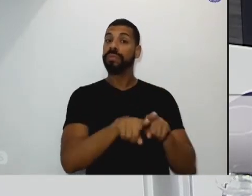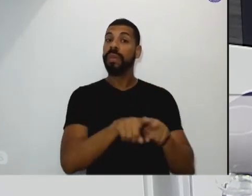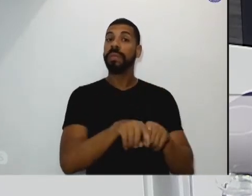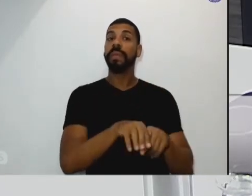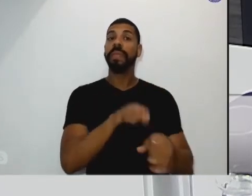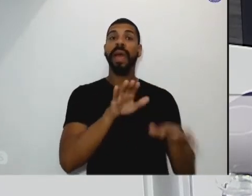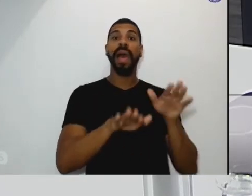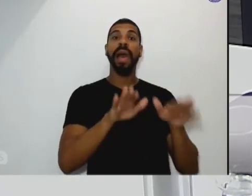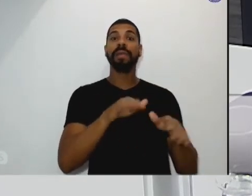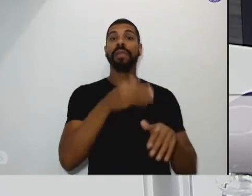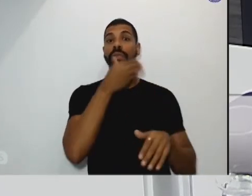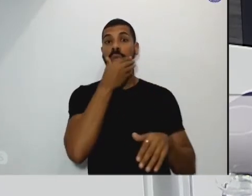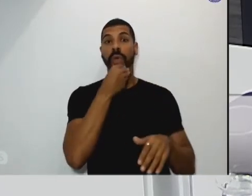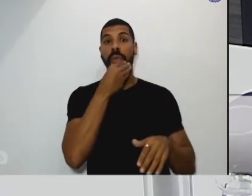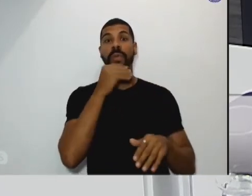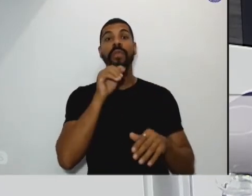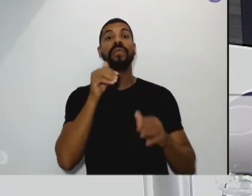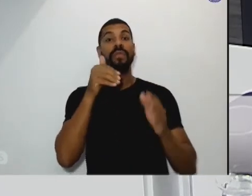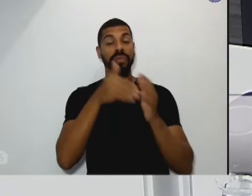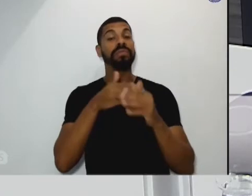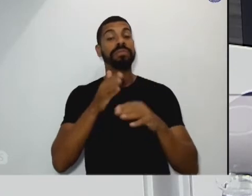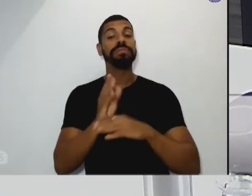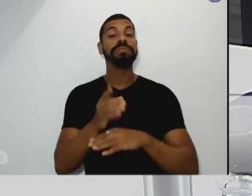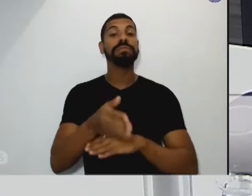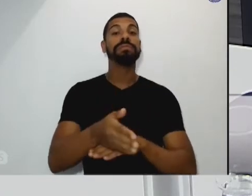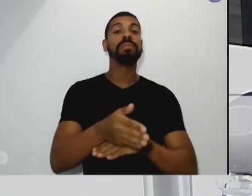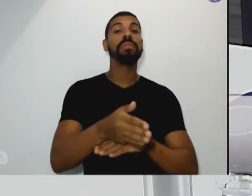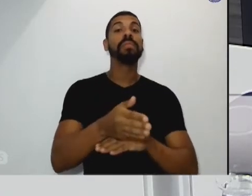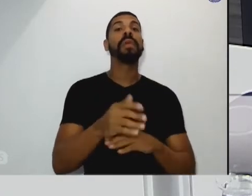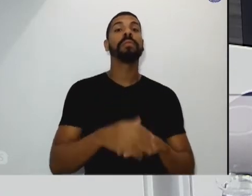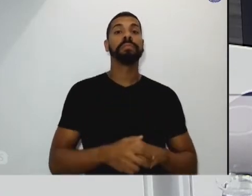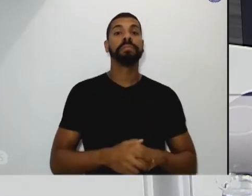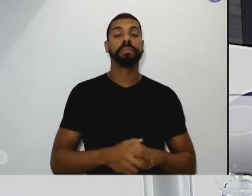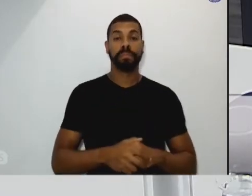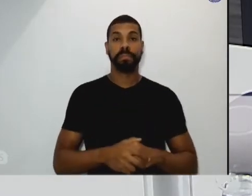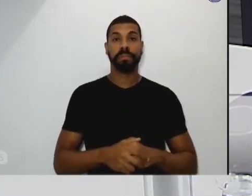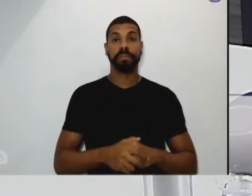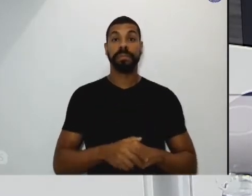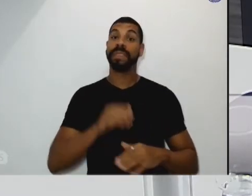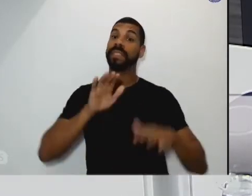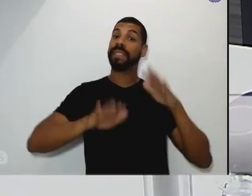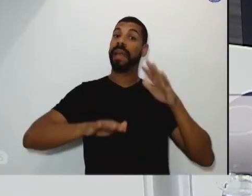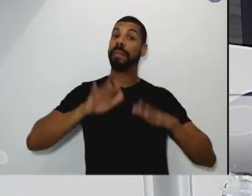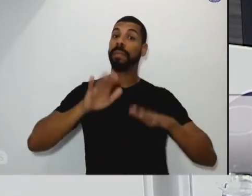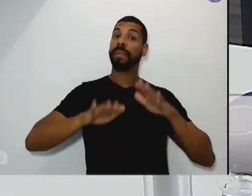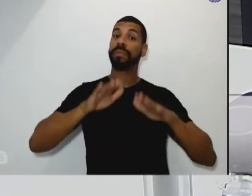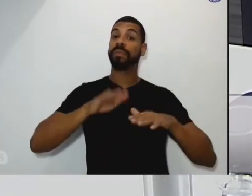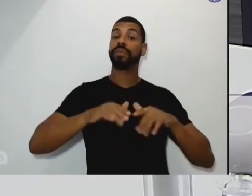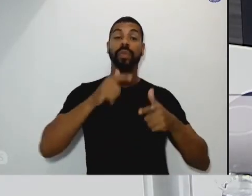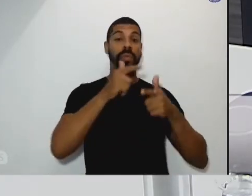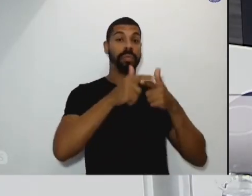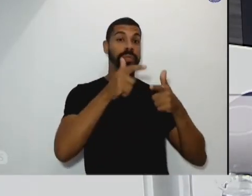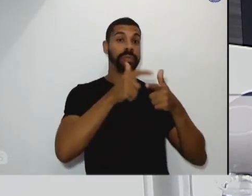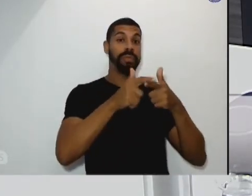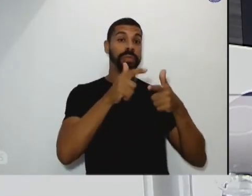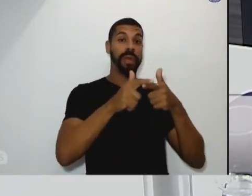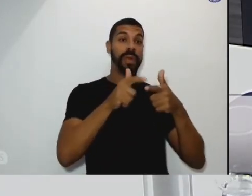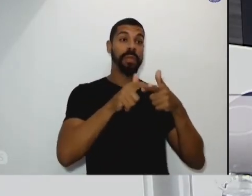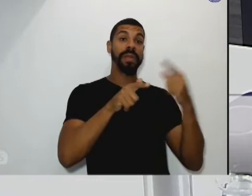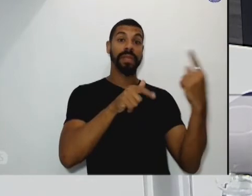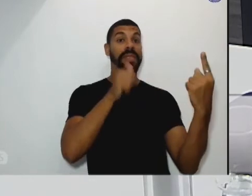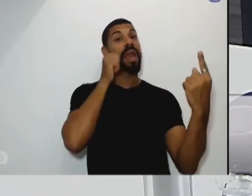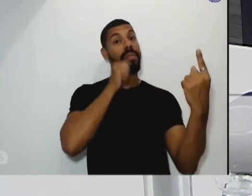escola para ameaçá-la então dependendo da gravidade e se ela quer o